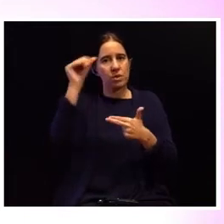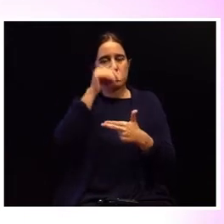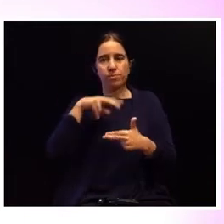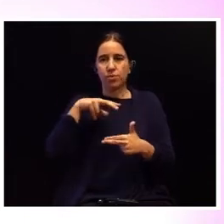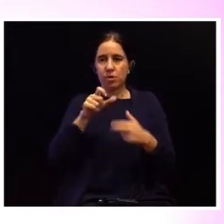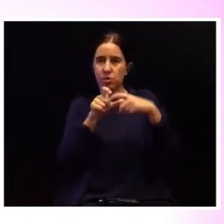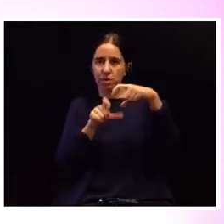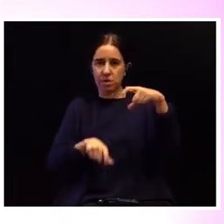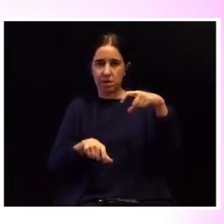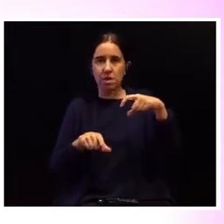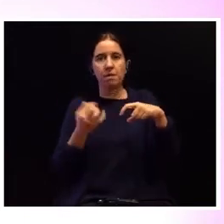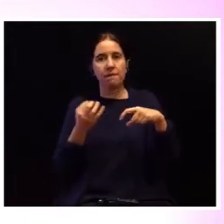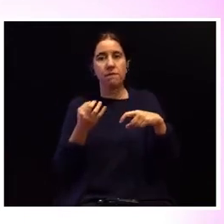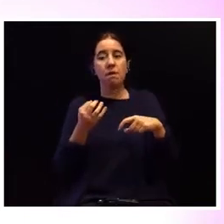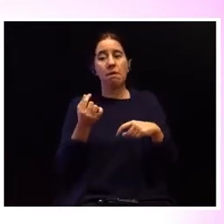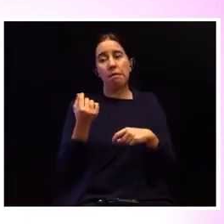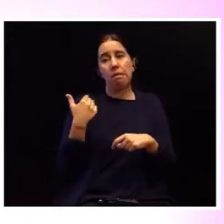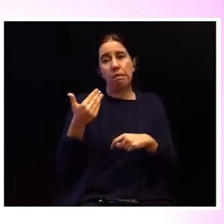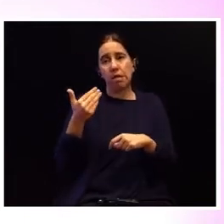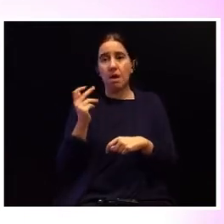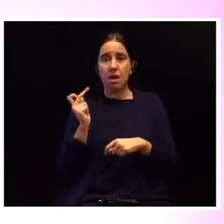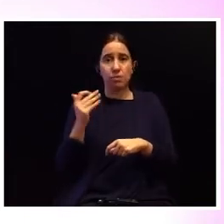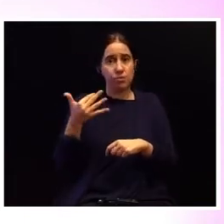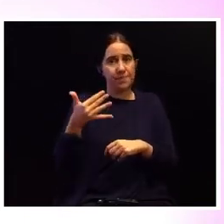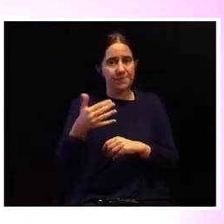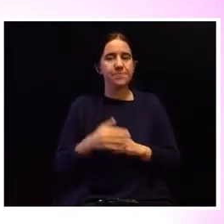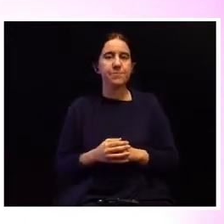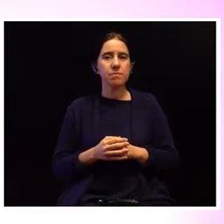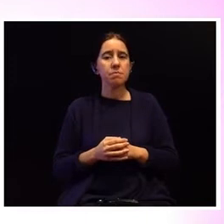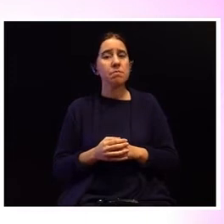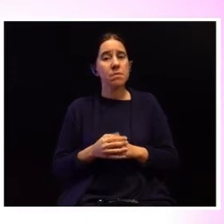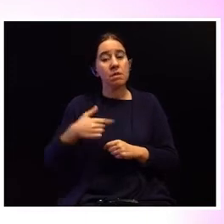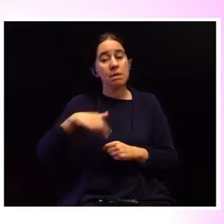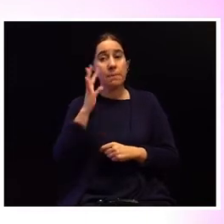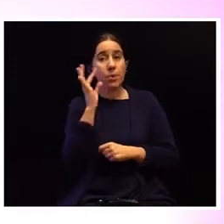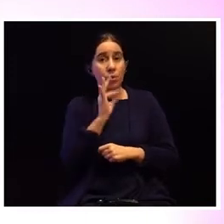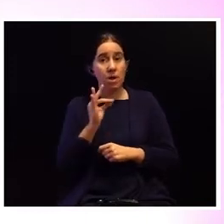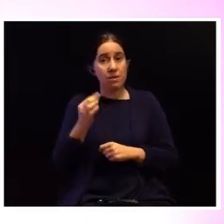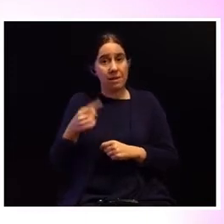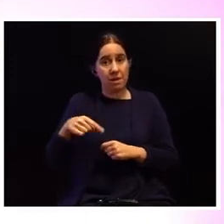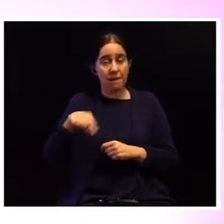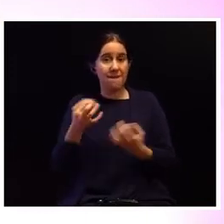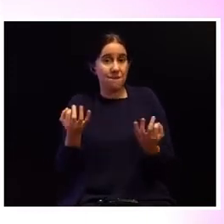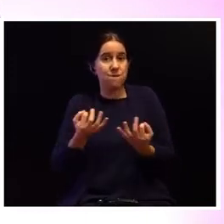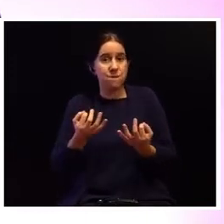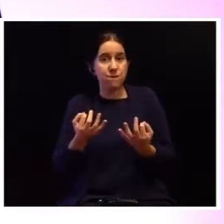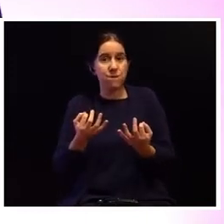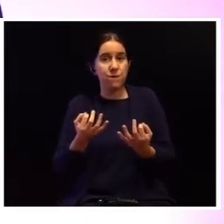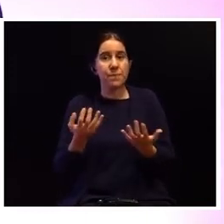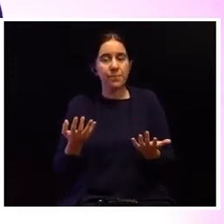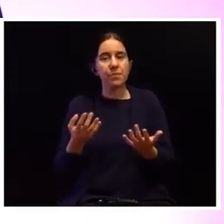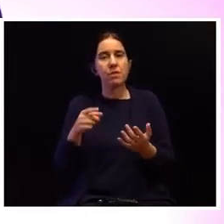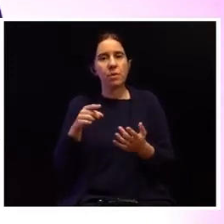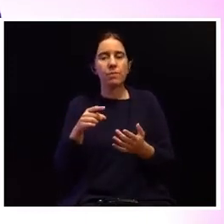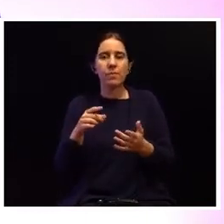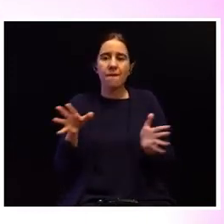continental nos últimos anos. Temos procurado, precisamente, criar